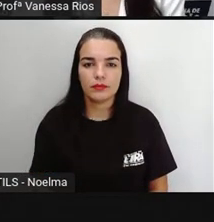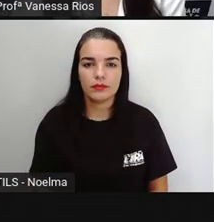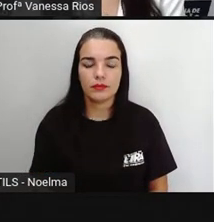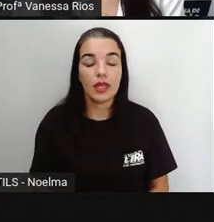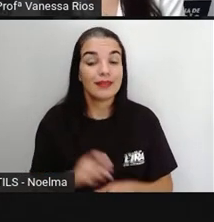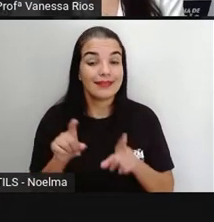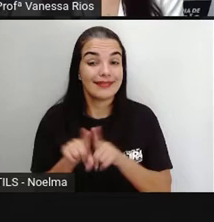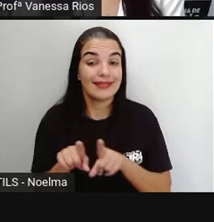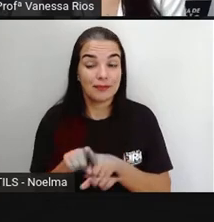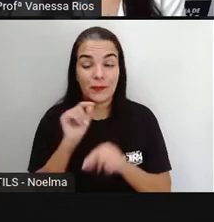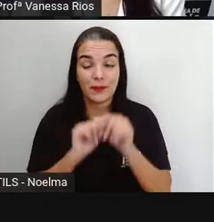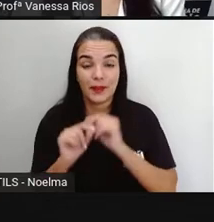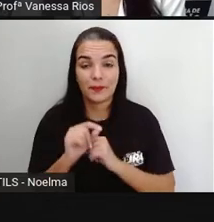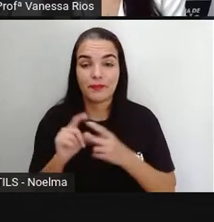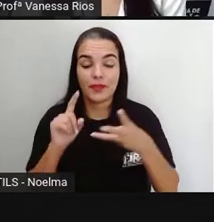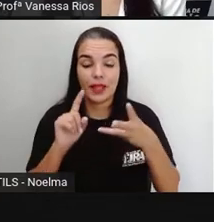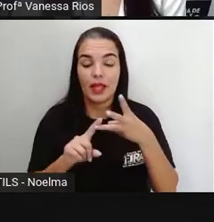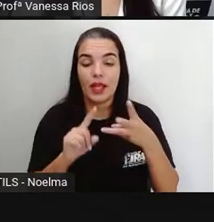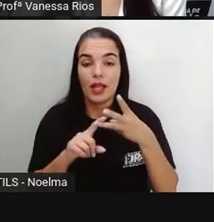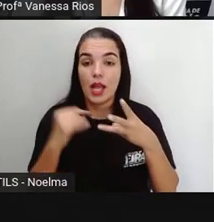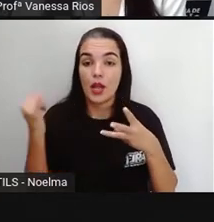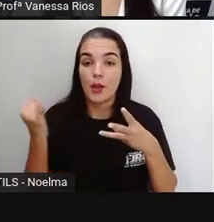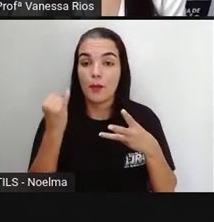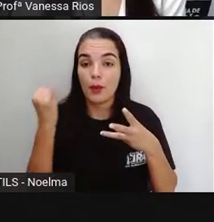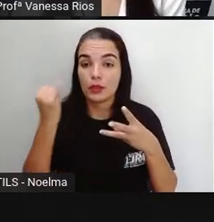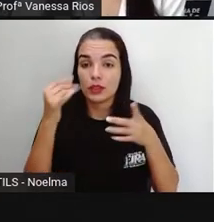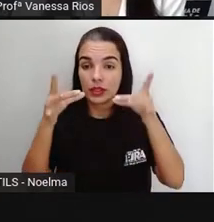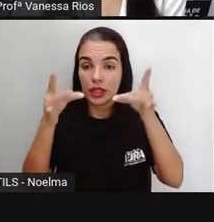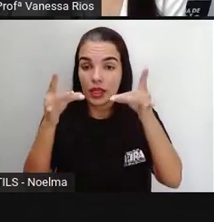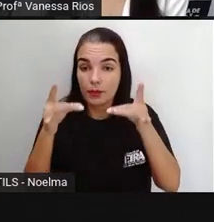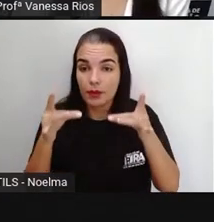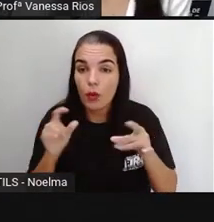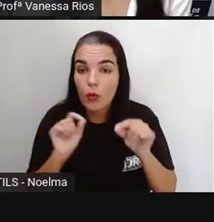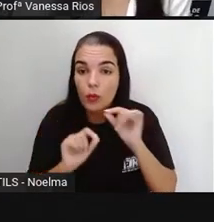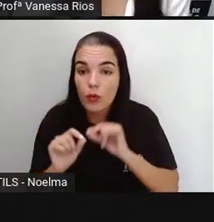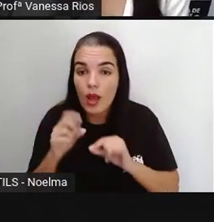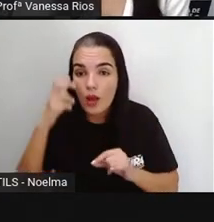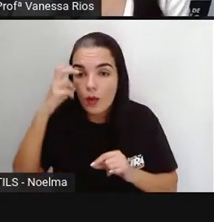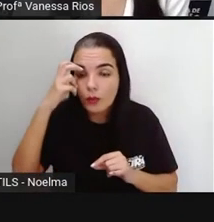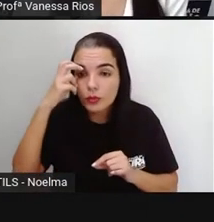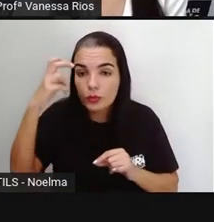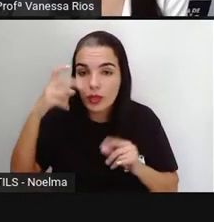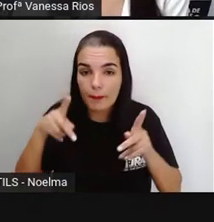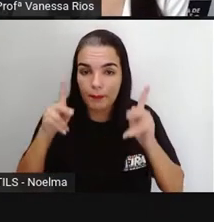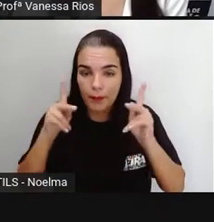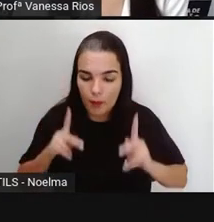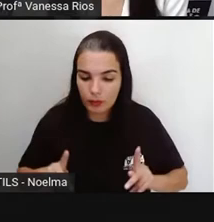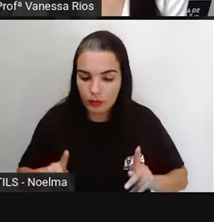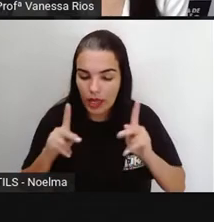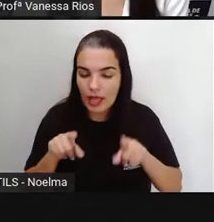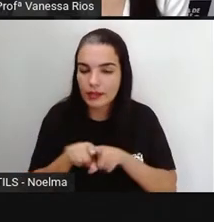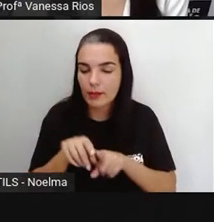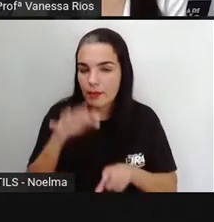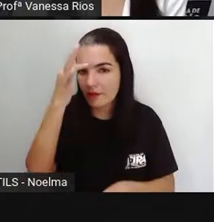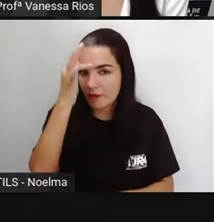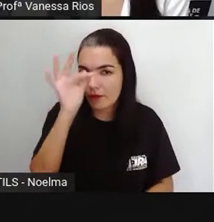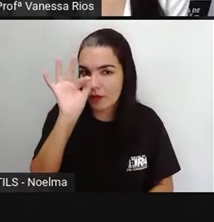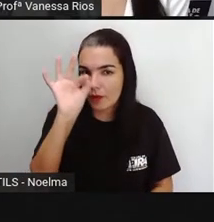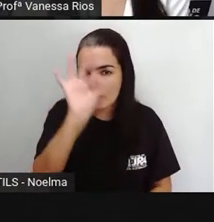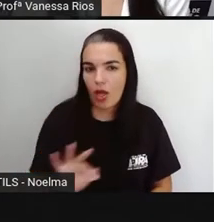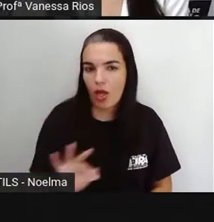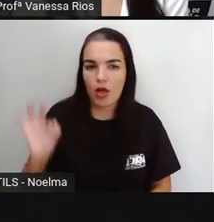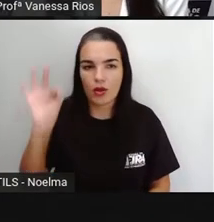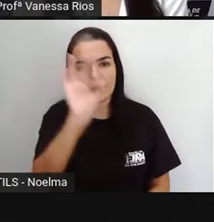E as brincadeiras também, elas são um importante elemento da cultura popular e também um elemento folclórico.